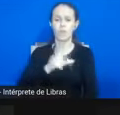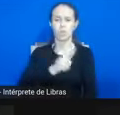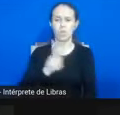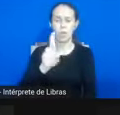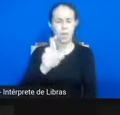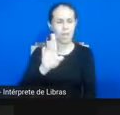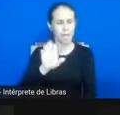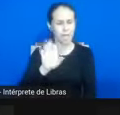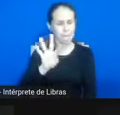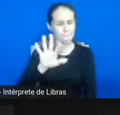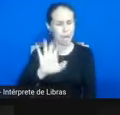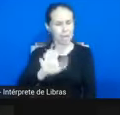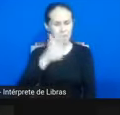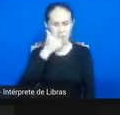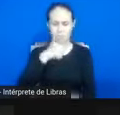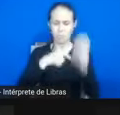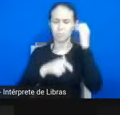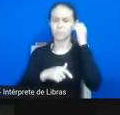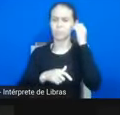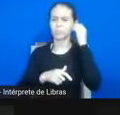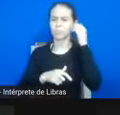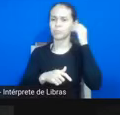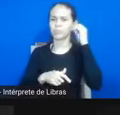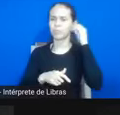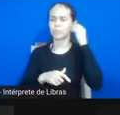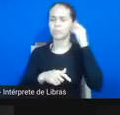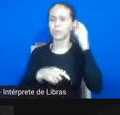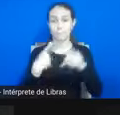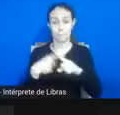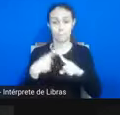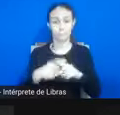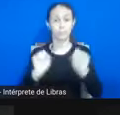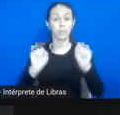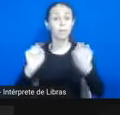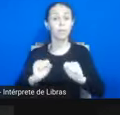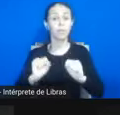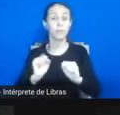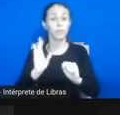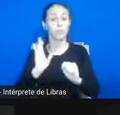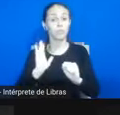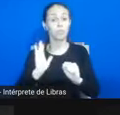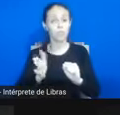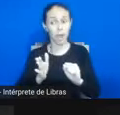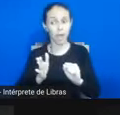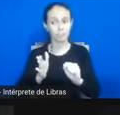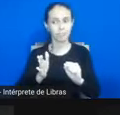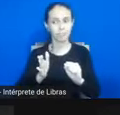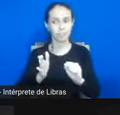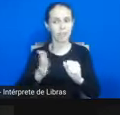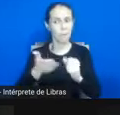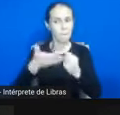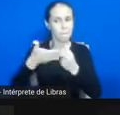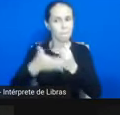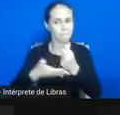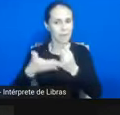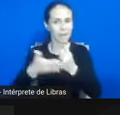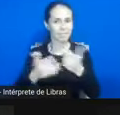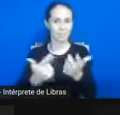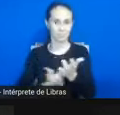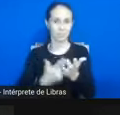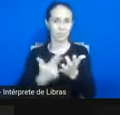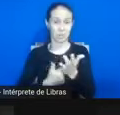jornal. Por que? Então, já podemos aí transformar essa pesquisa